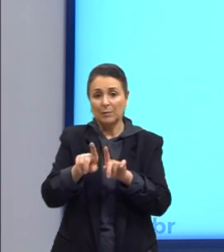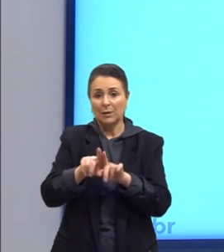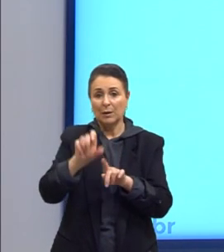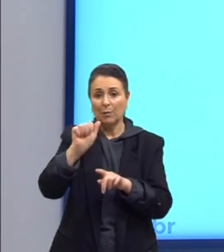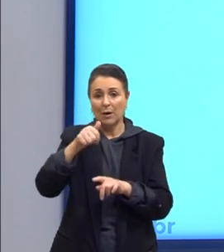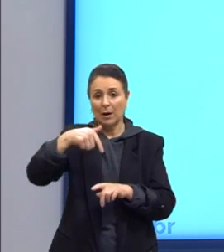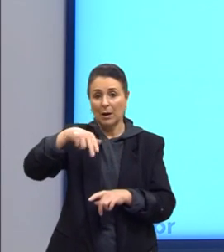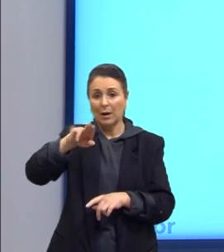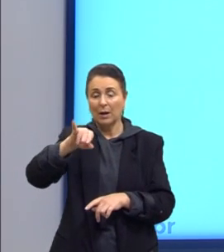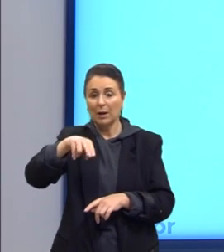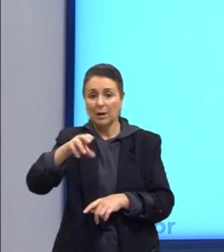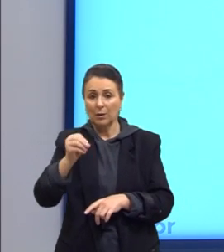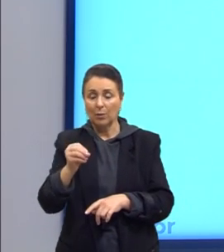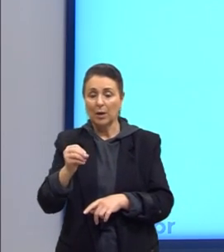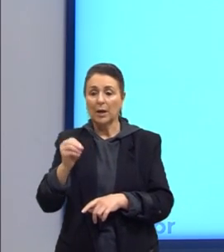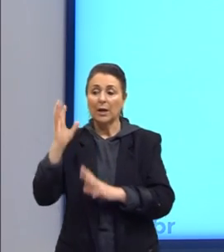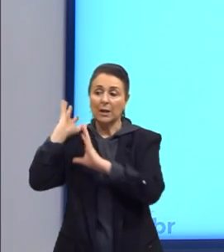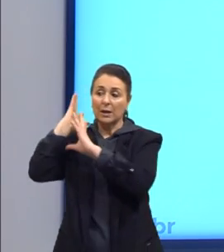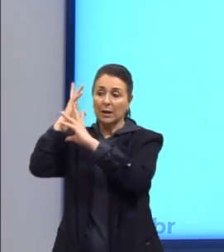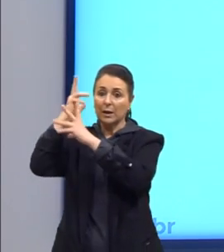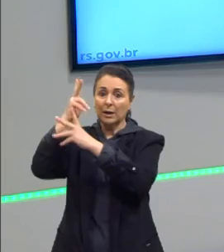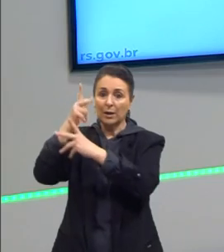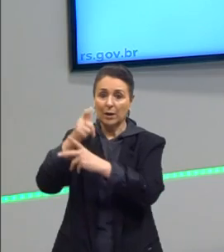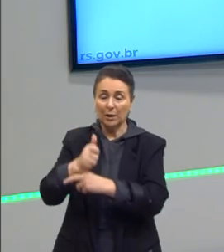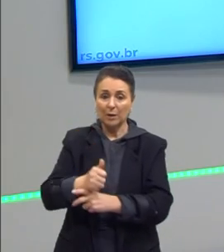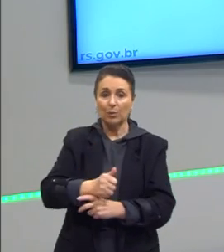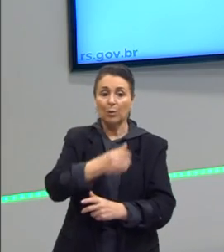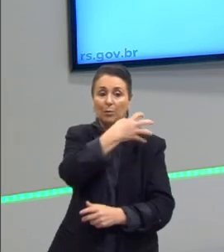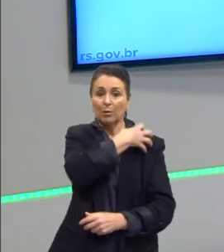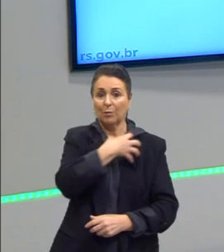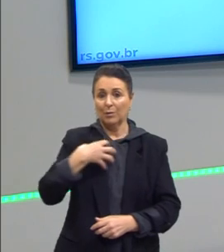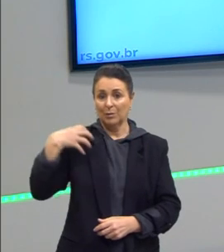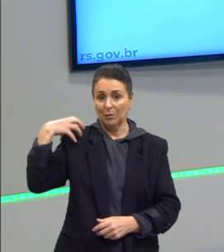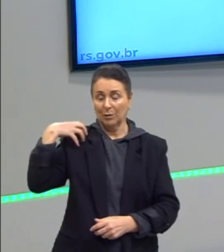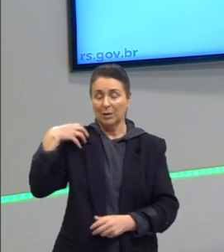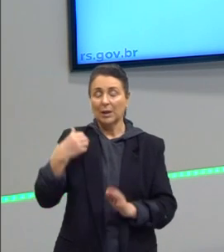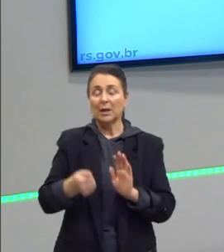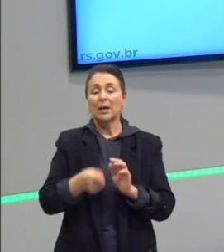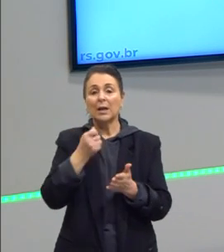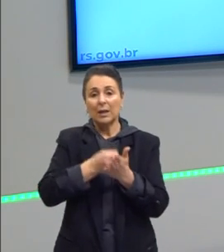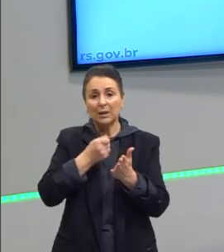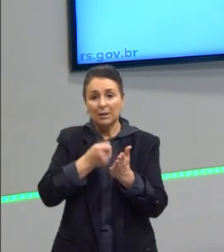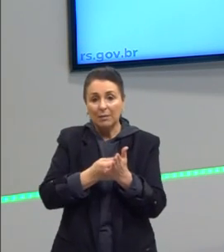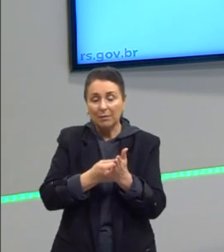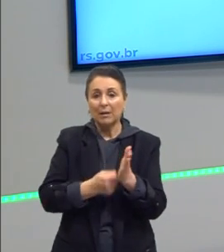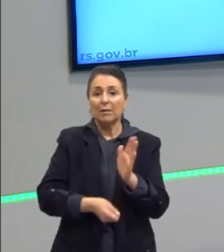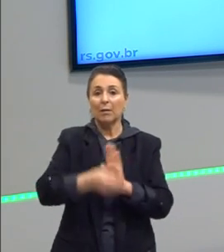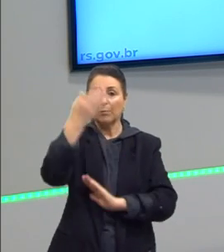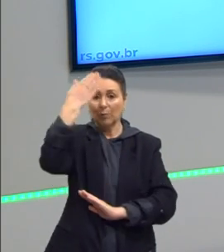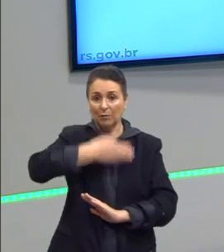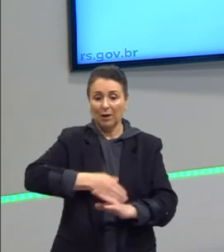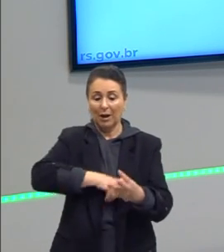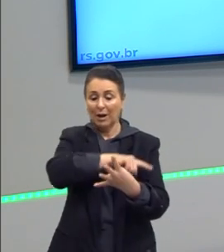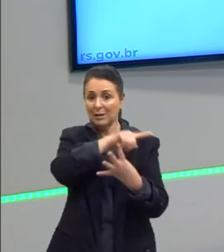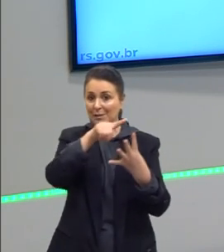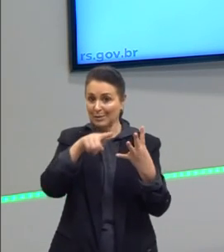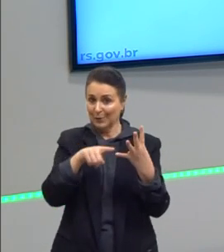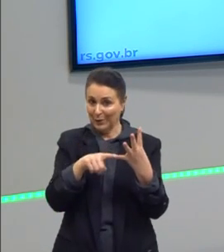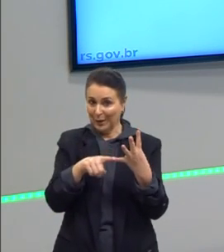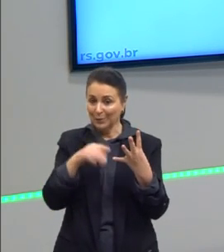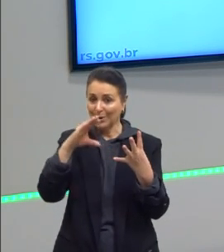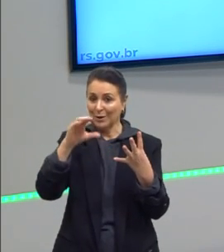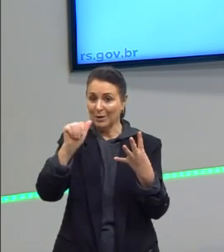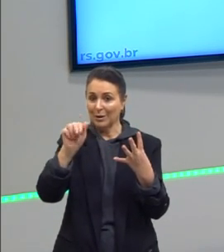então ele retoma o Aristotelismo, a teoria do Aristóteles. Lembra que ele tenta provar também pelas quatro causas, provar a